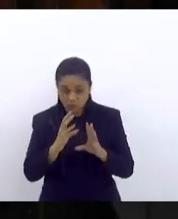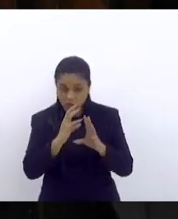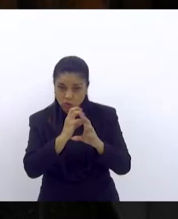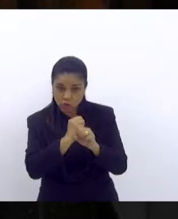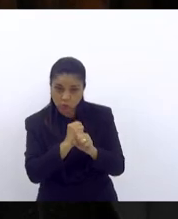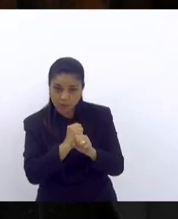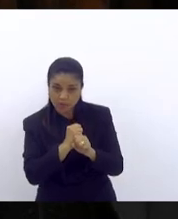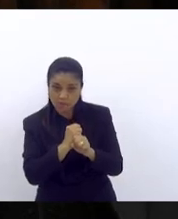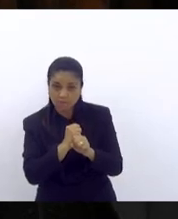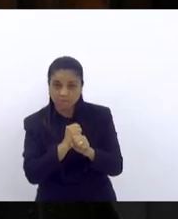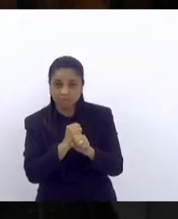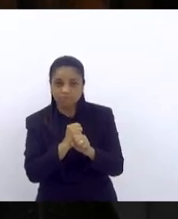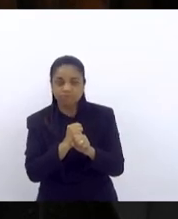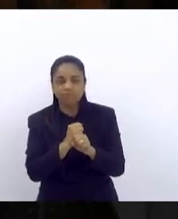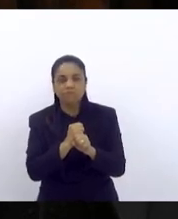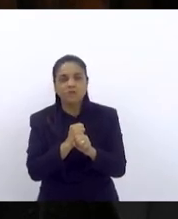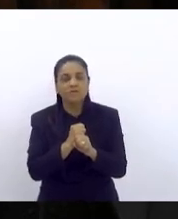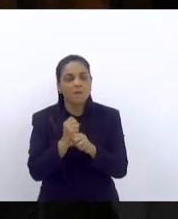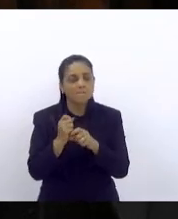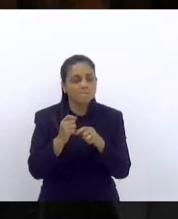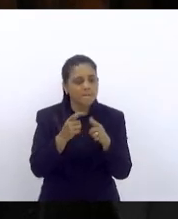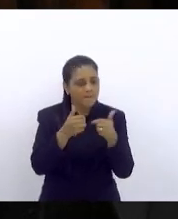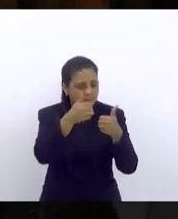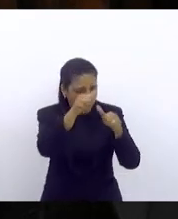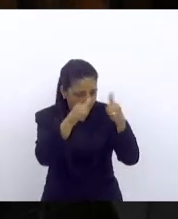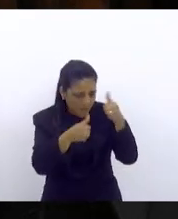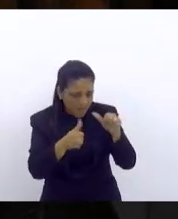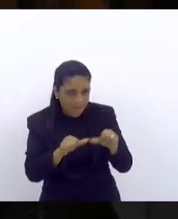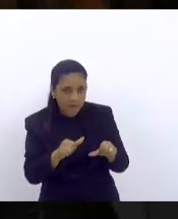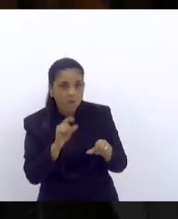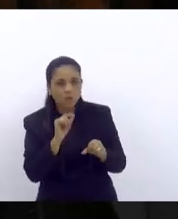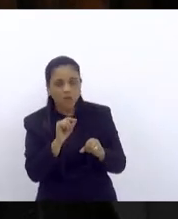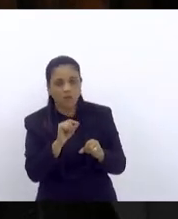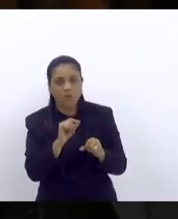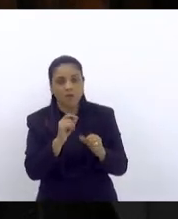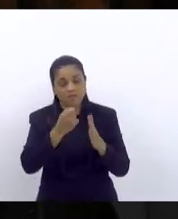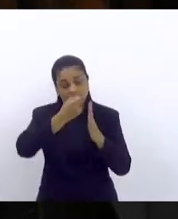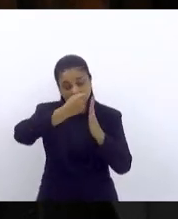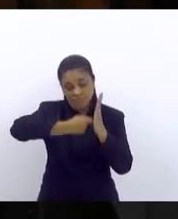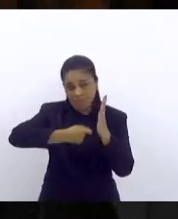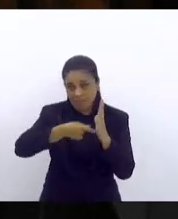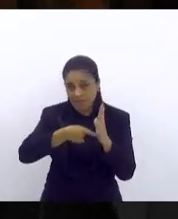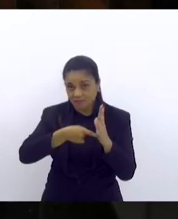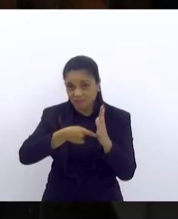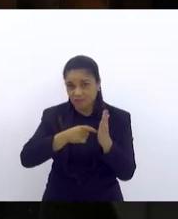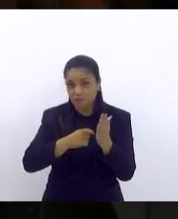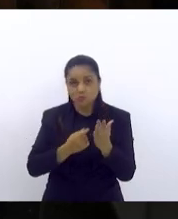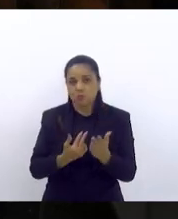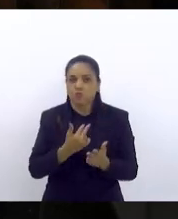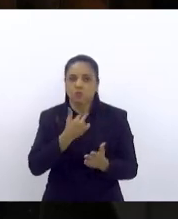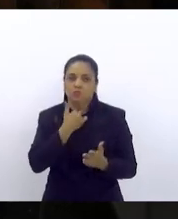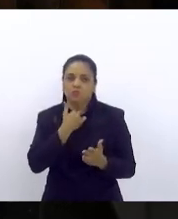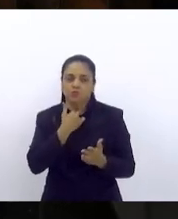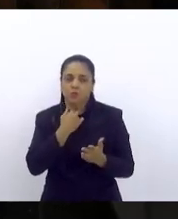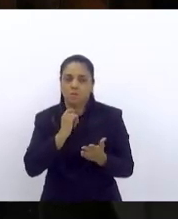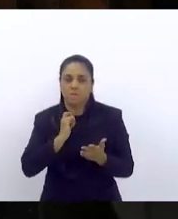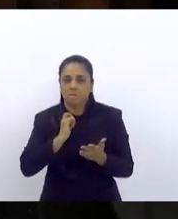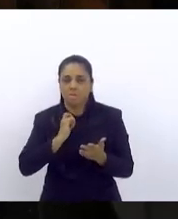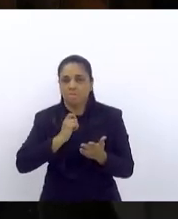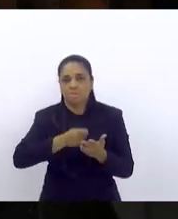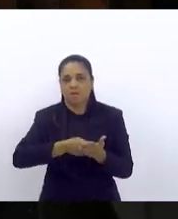você vai verificar que uma tarifa não poderia custar mais de 3 reais